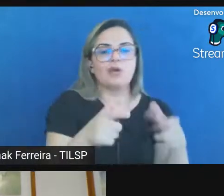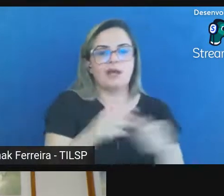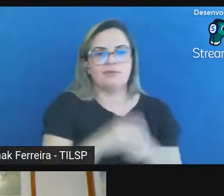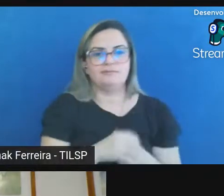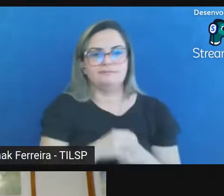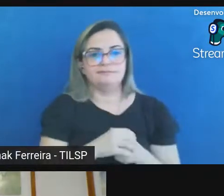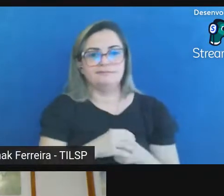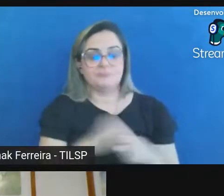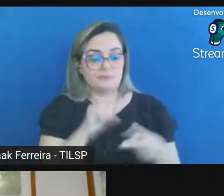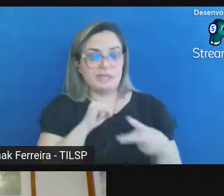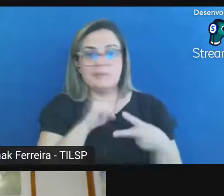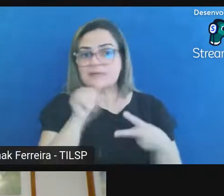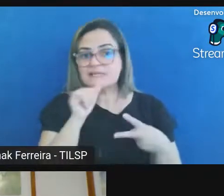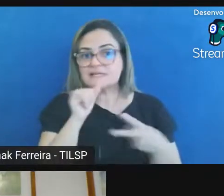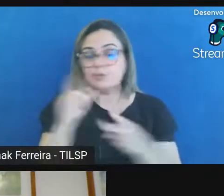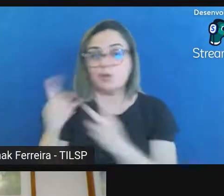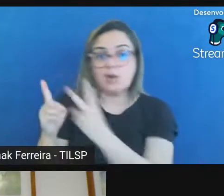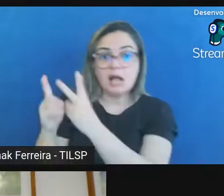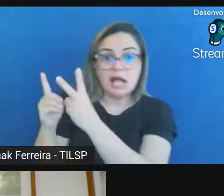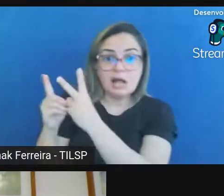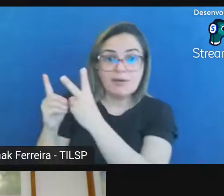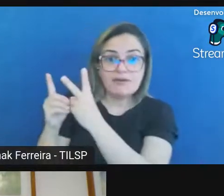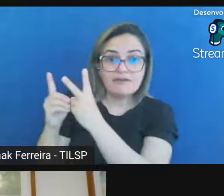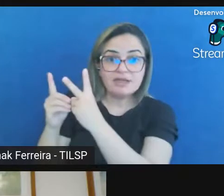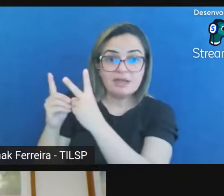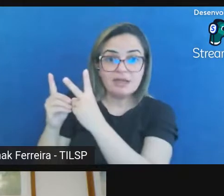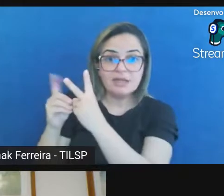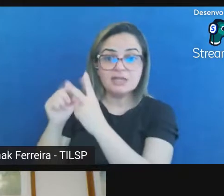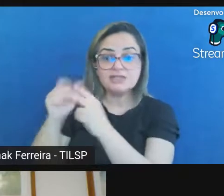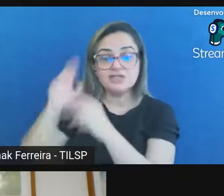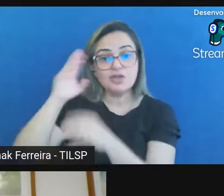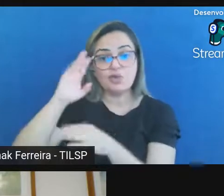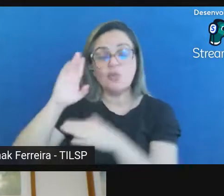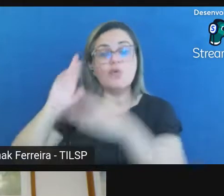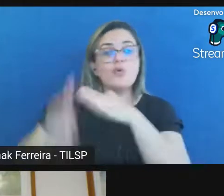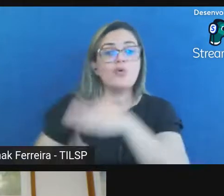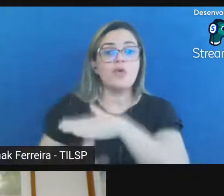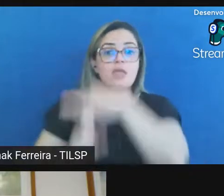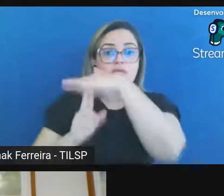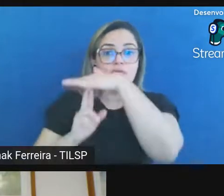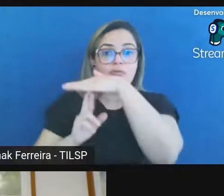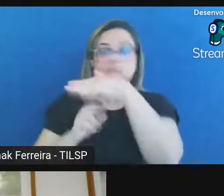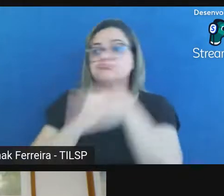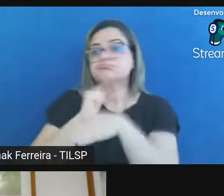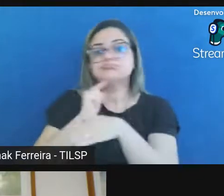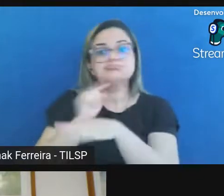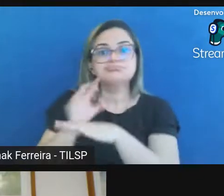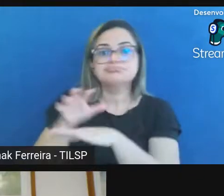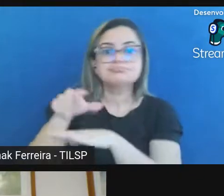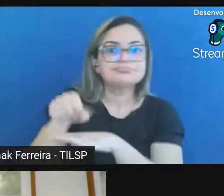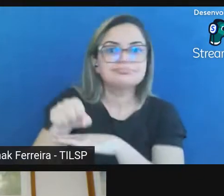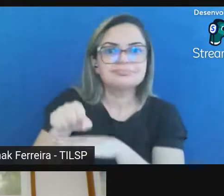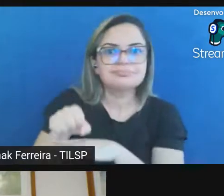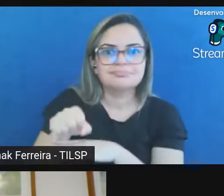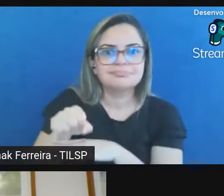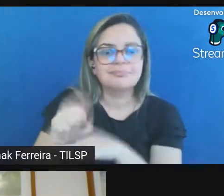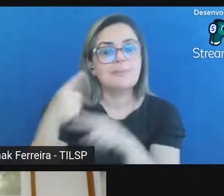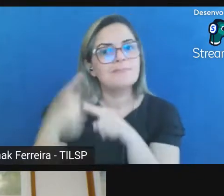for na UFRN nem o reitor da UFRN terá acesso a esse RDC por questão de segurança